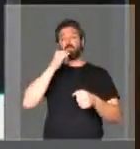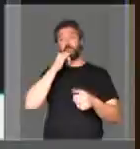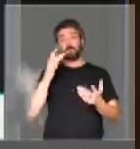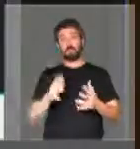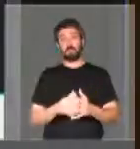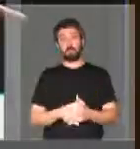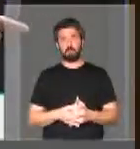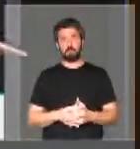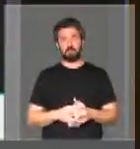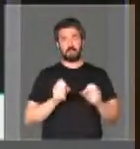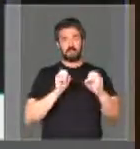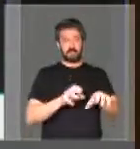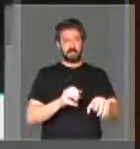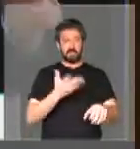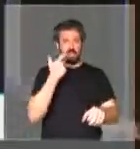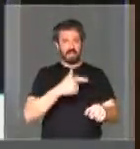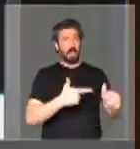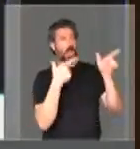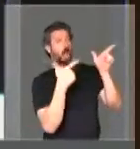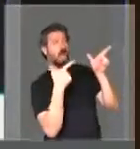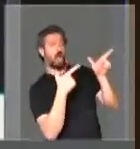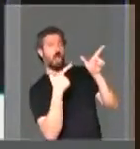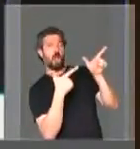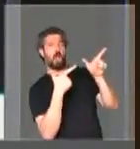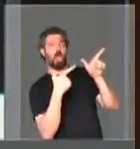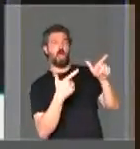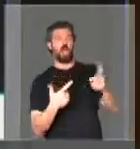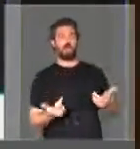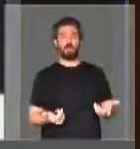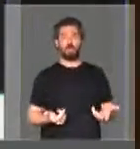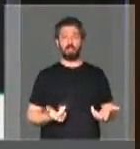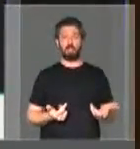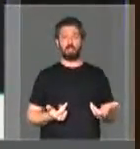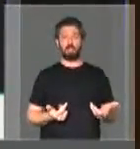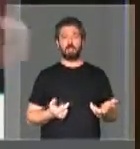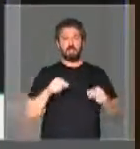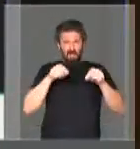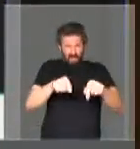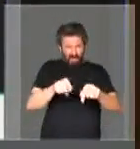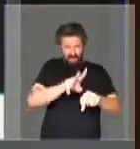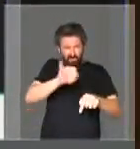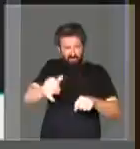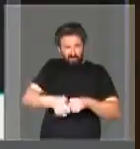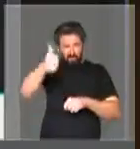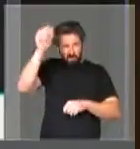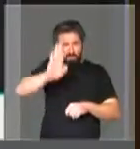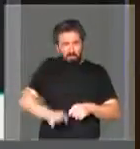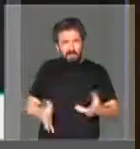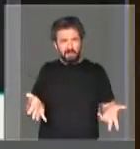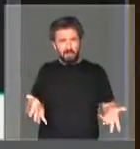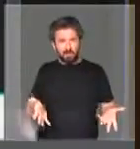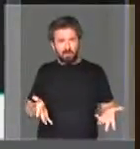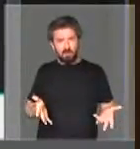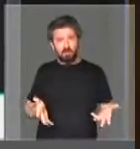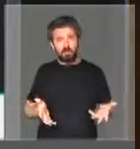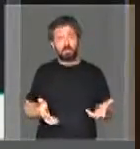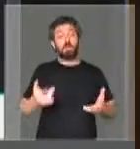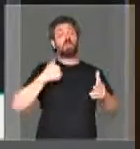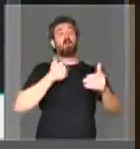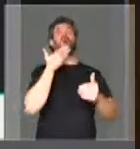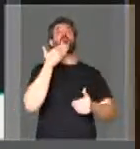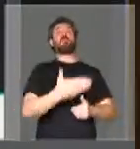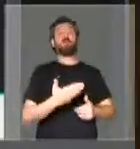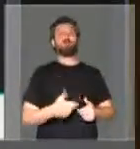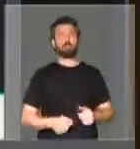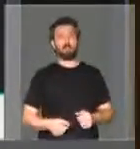lamentavelmente, ensinando crianças a fazer o gesto de dar tiro. Será que é isso que vai fazer do Brasil um país melhor? Eu faço